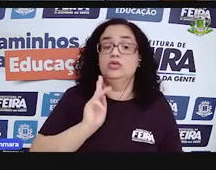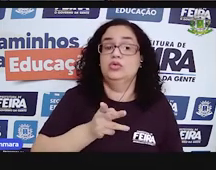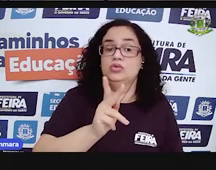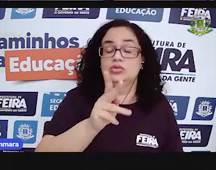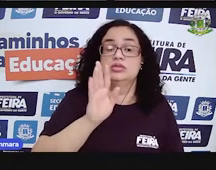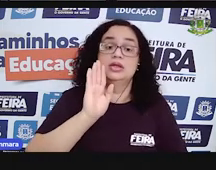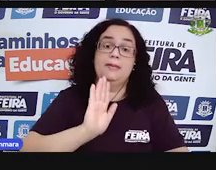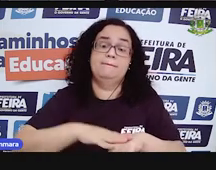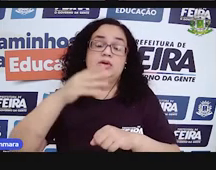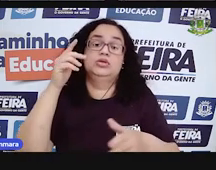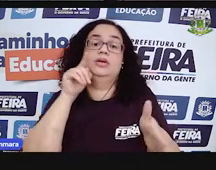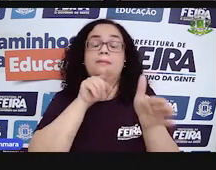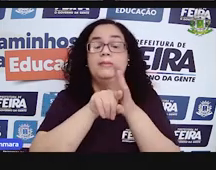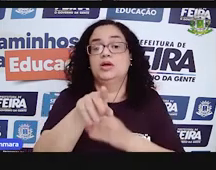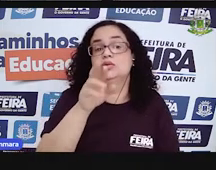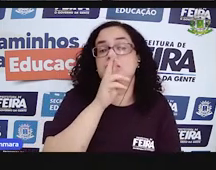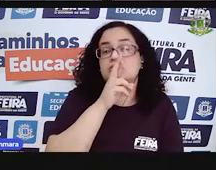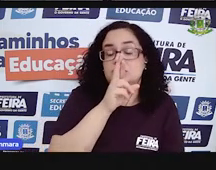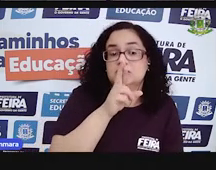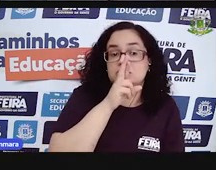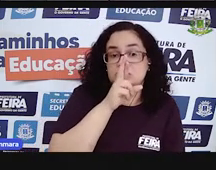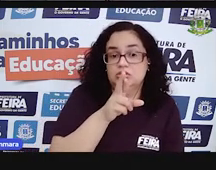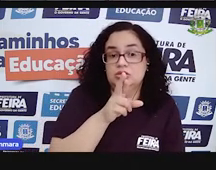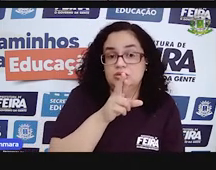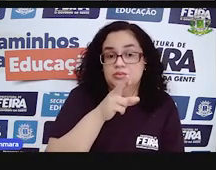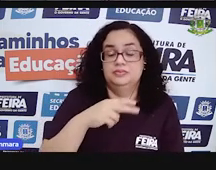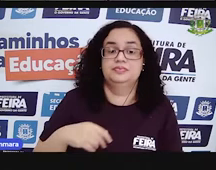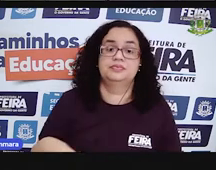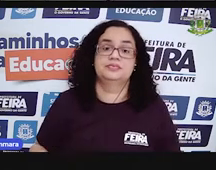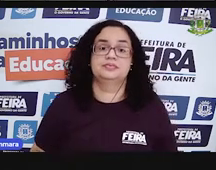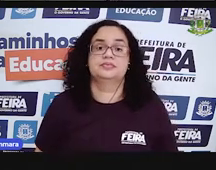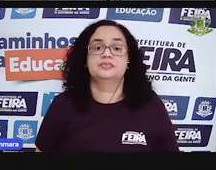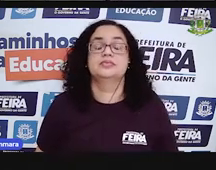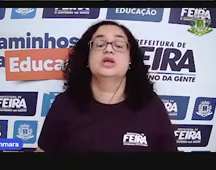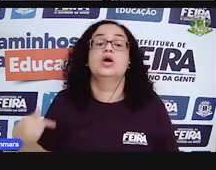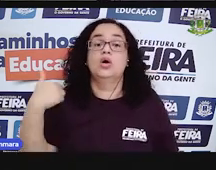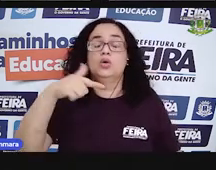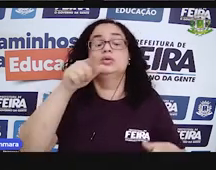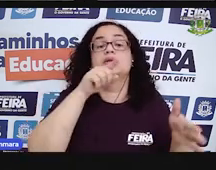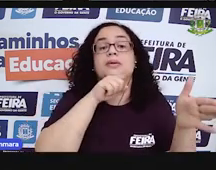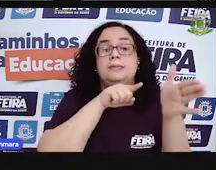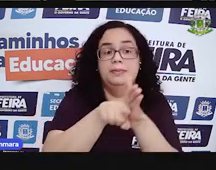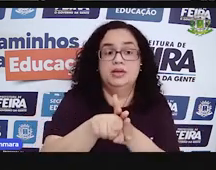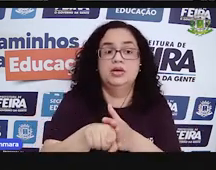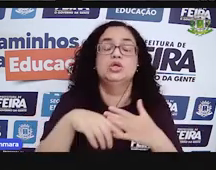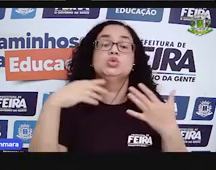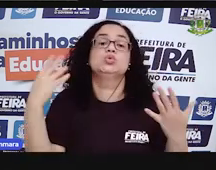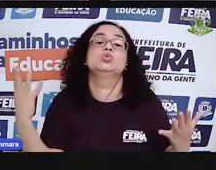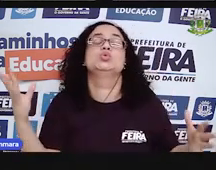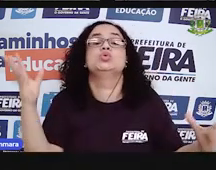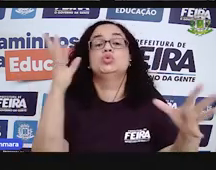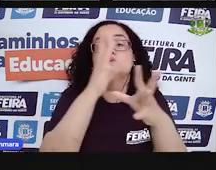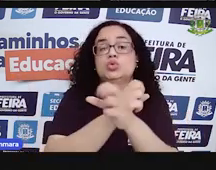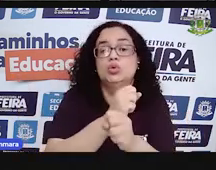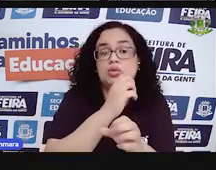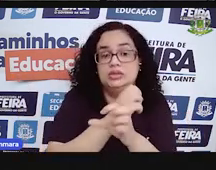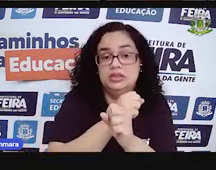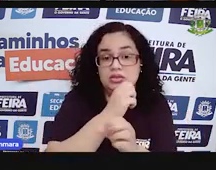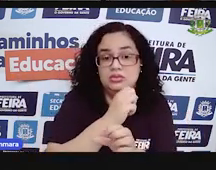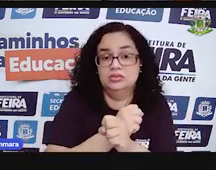porque tem mais uma pergunta para ser respondida. Então, próxima pergunta. Do total, o total